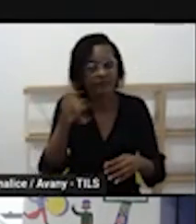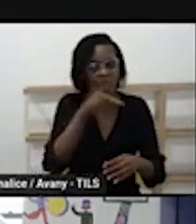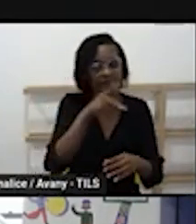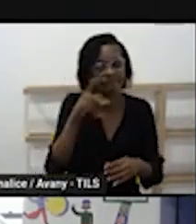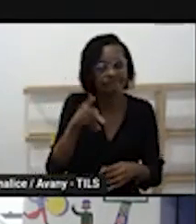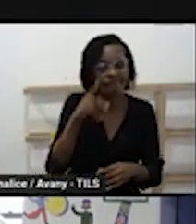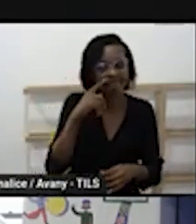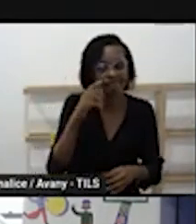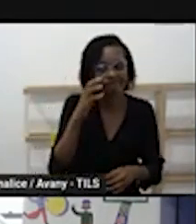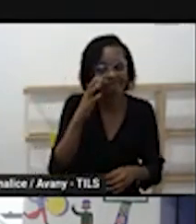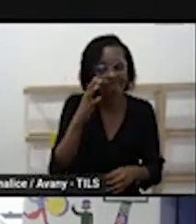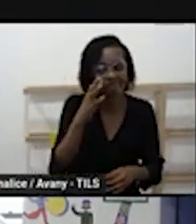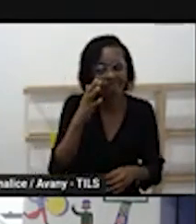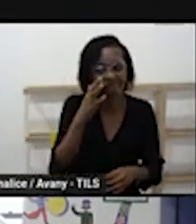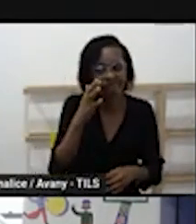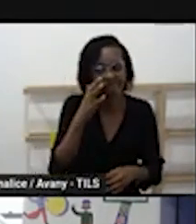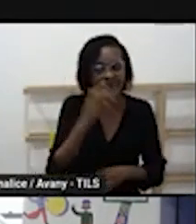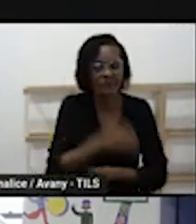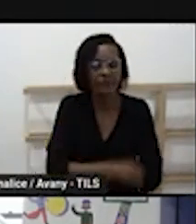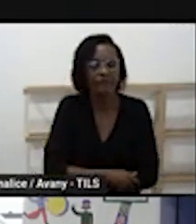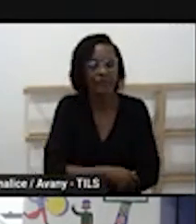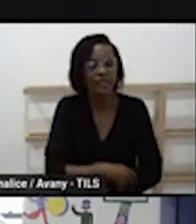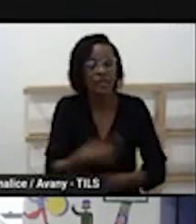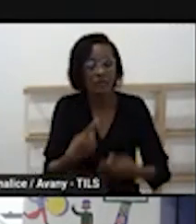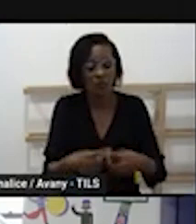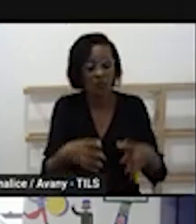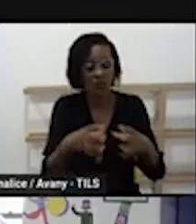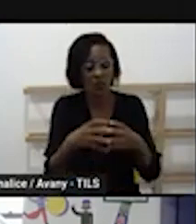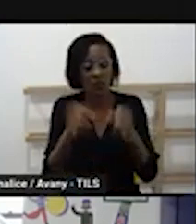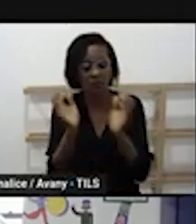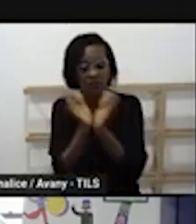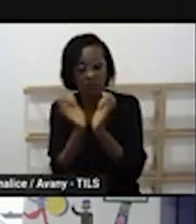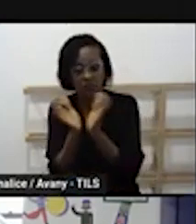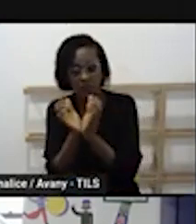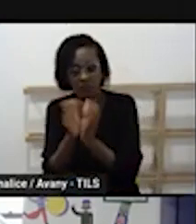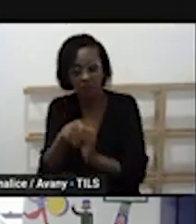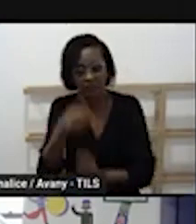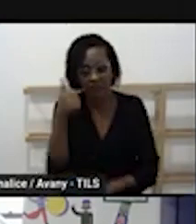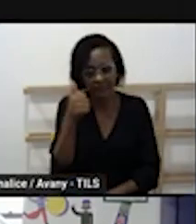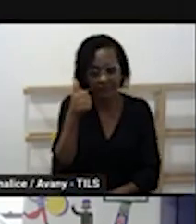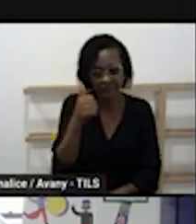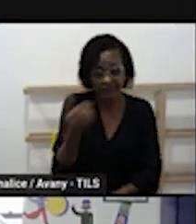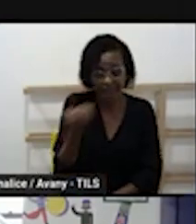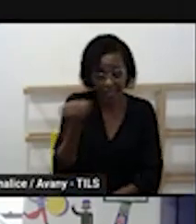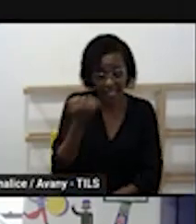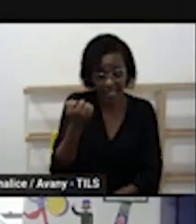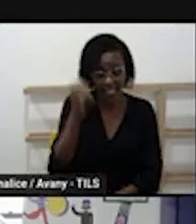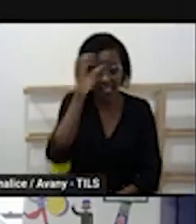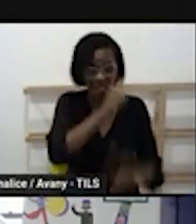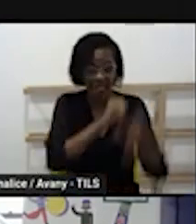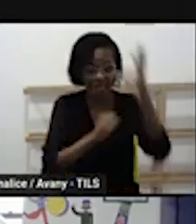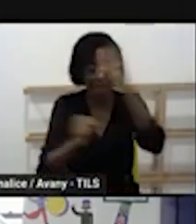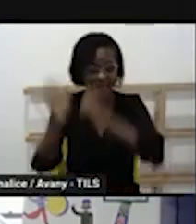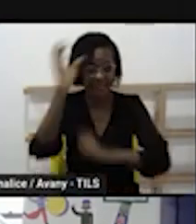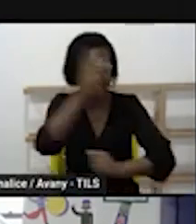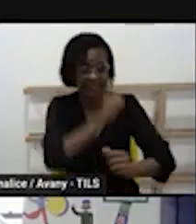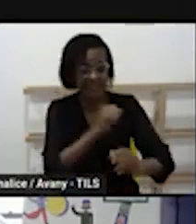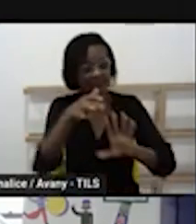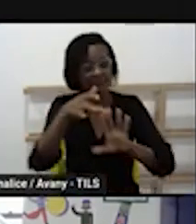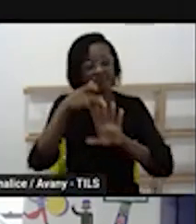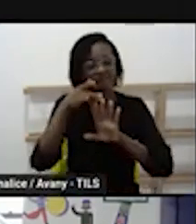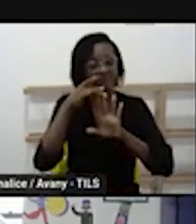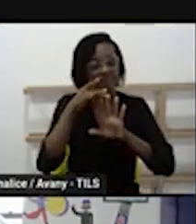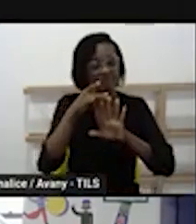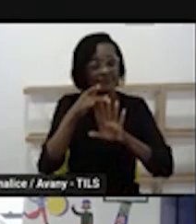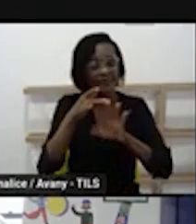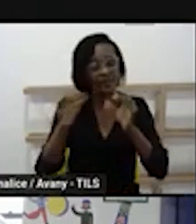mais rica porque você aproveita o que as crianças estão ali em interesse de aprender e aí o projeto fica muito mais dinâmico